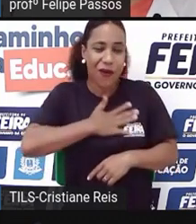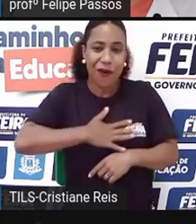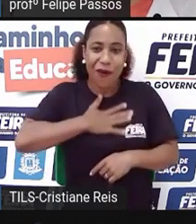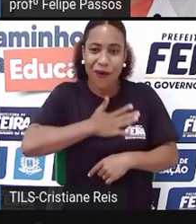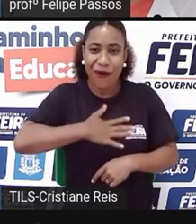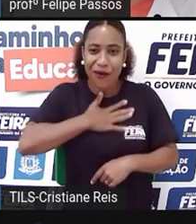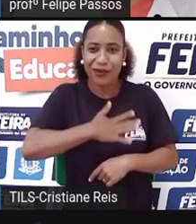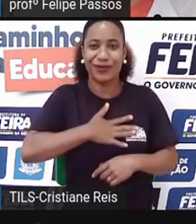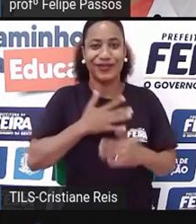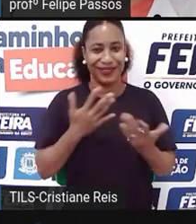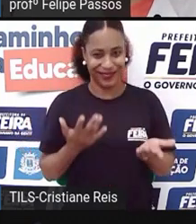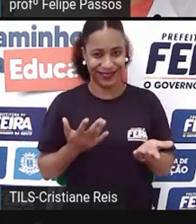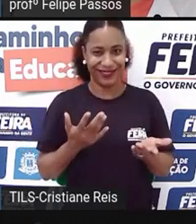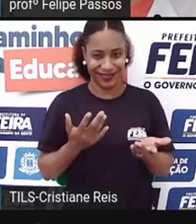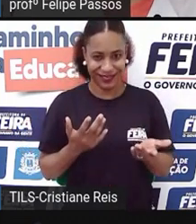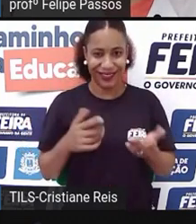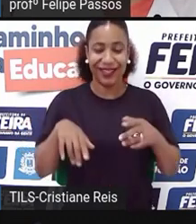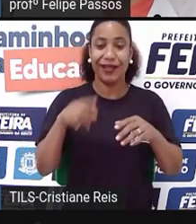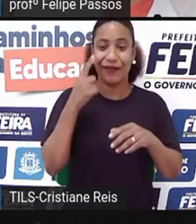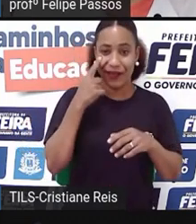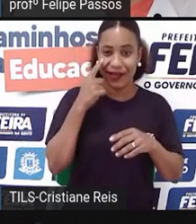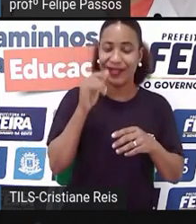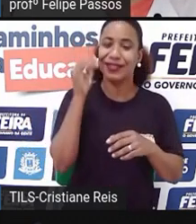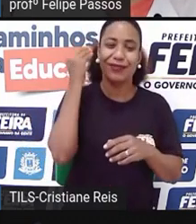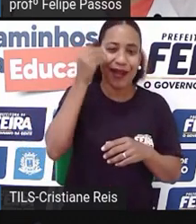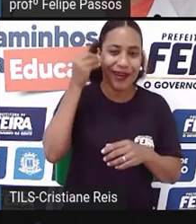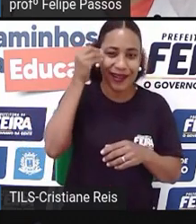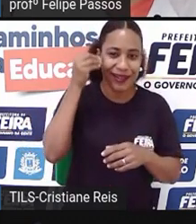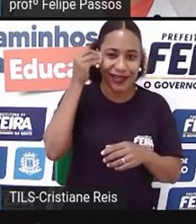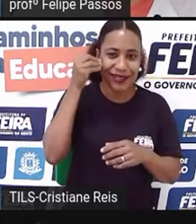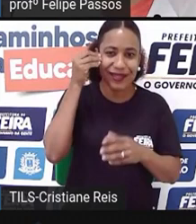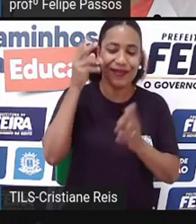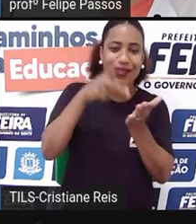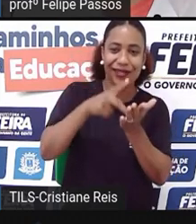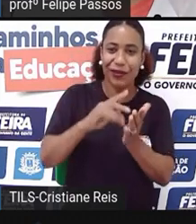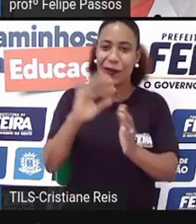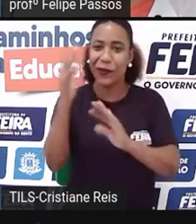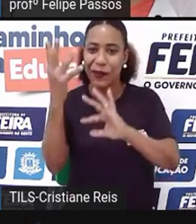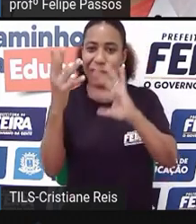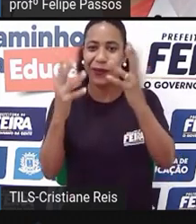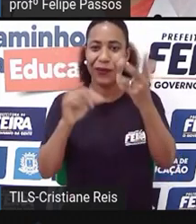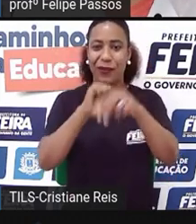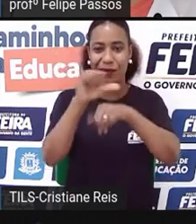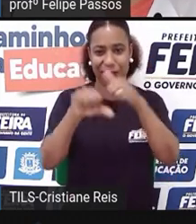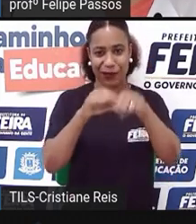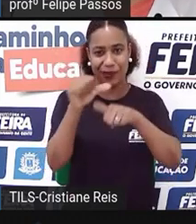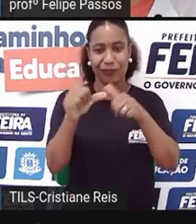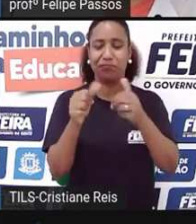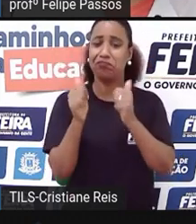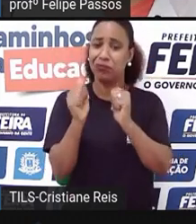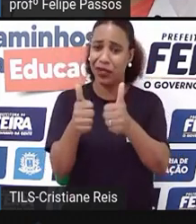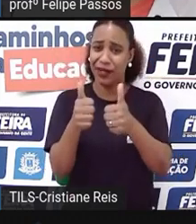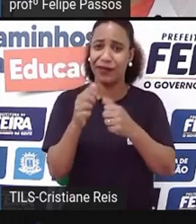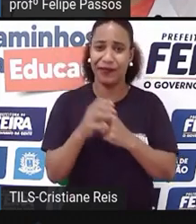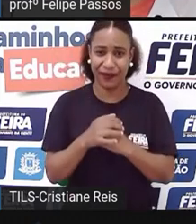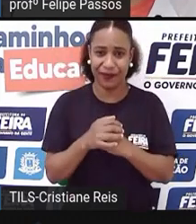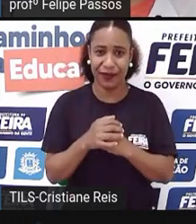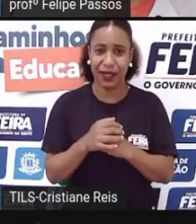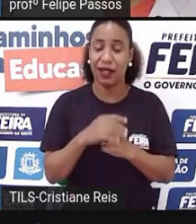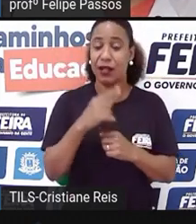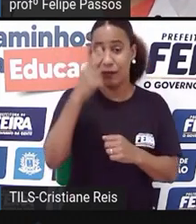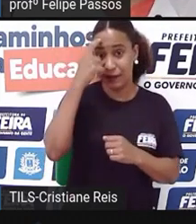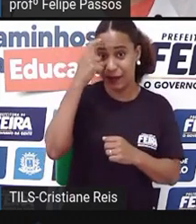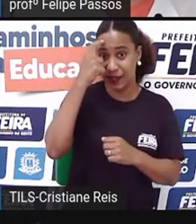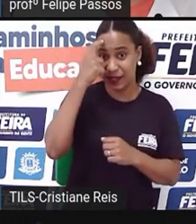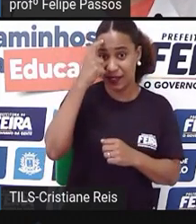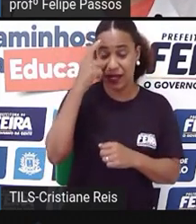exemplos transformadores. A disciplina, ela é muito importante. Então, eu não posso só produzir, eu